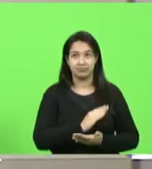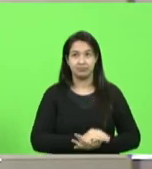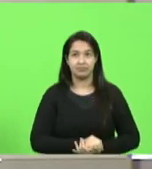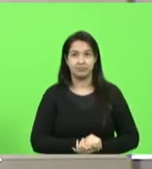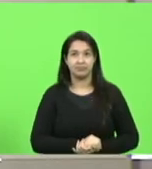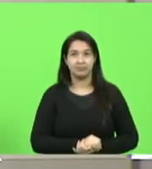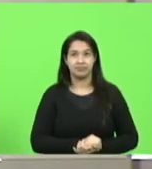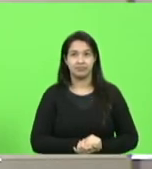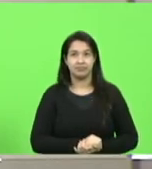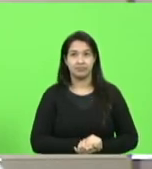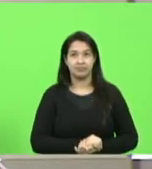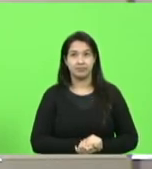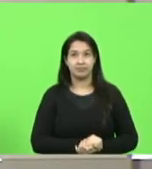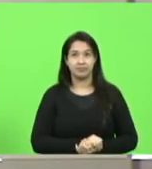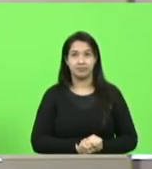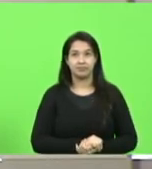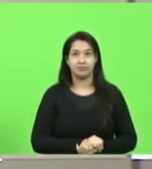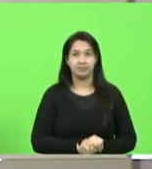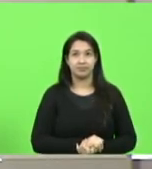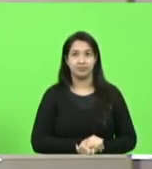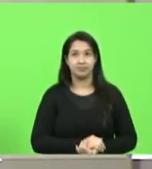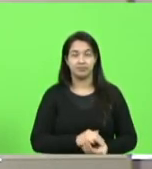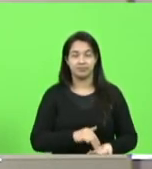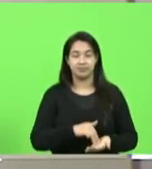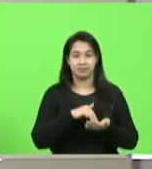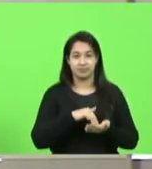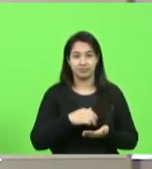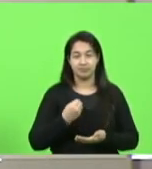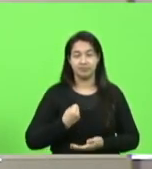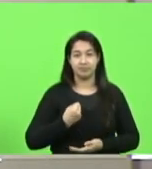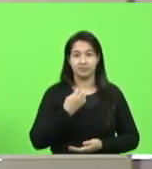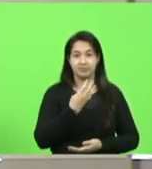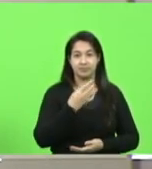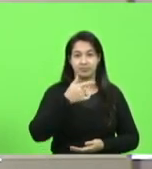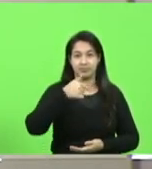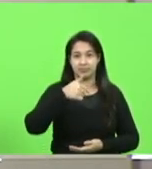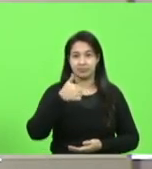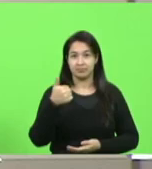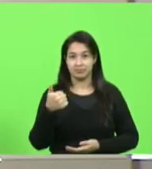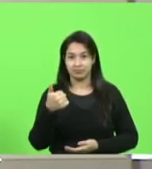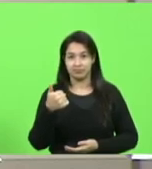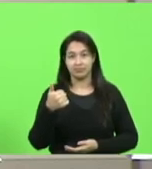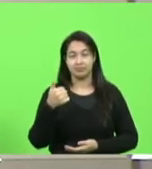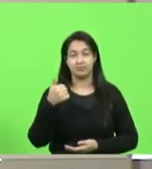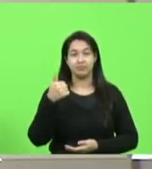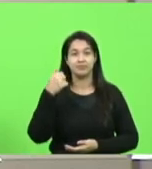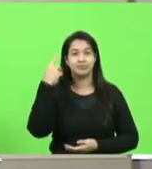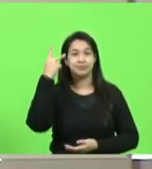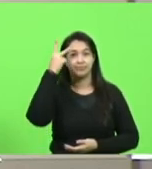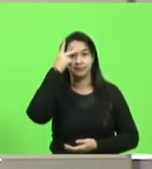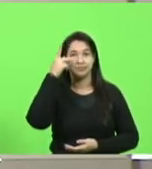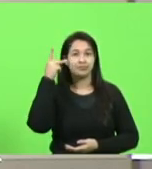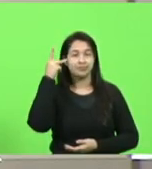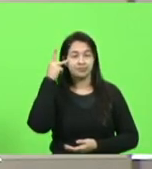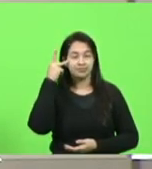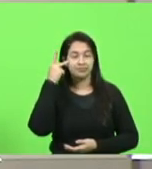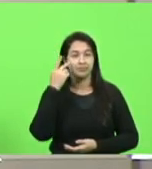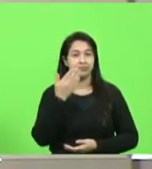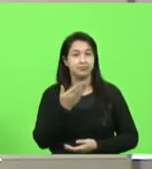Aprovado. Moção número 471, deputada Paulinha, manifestando